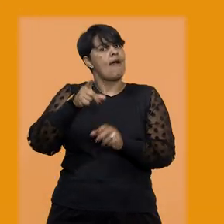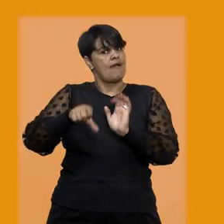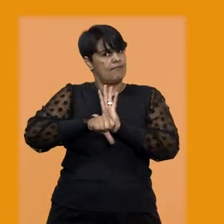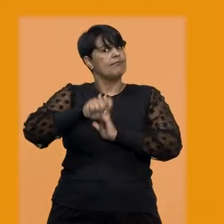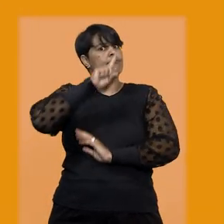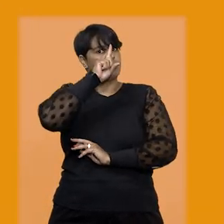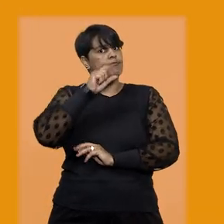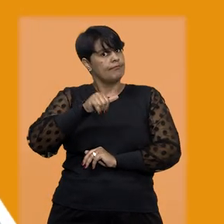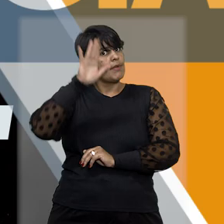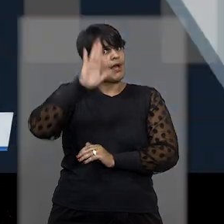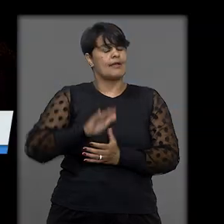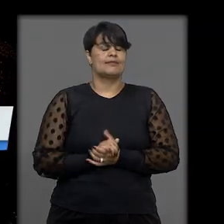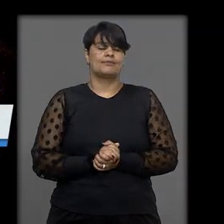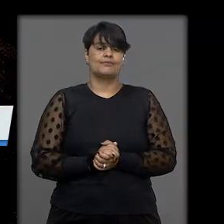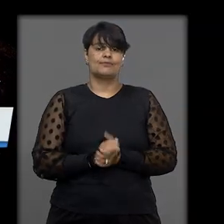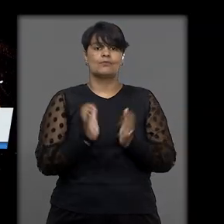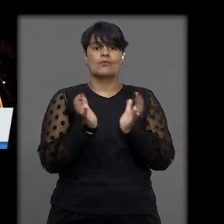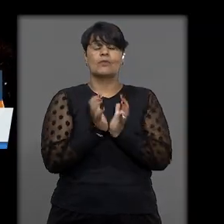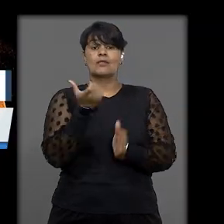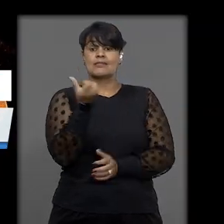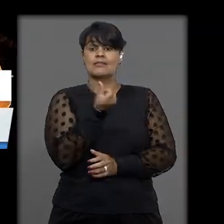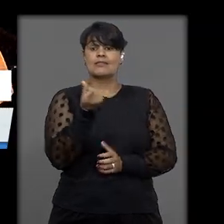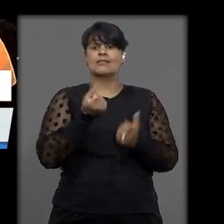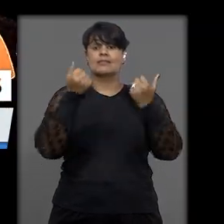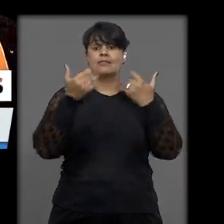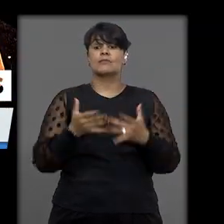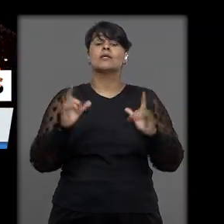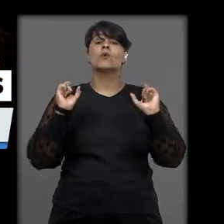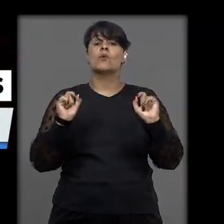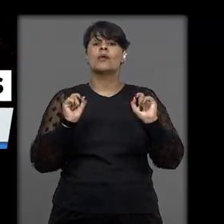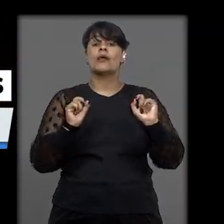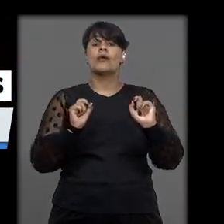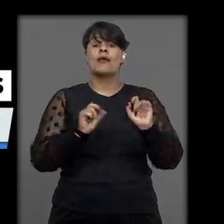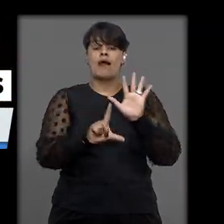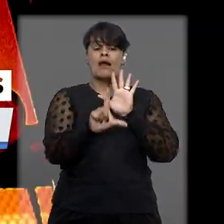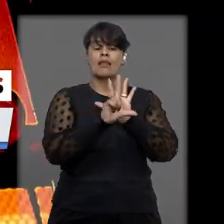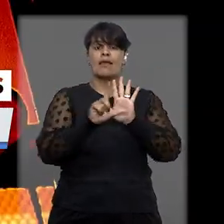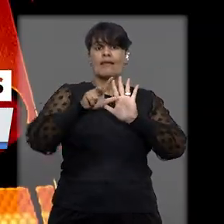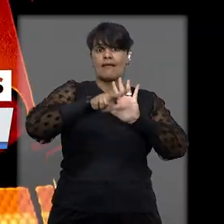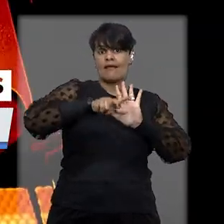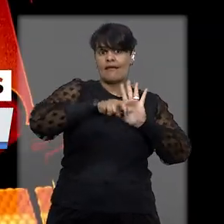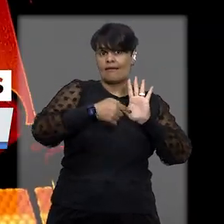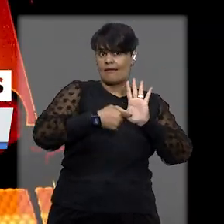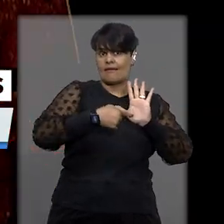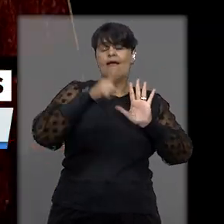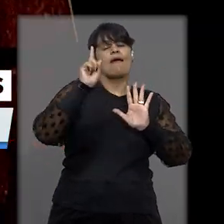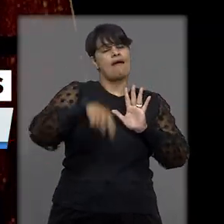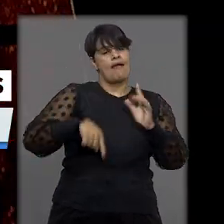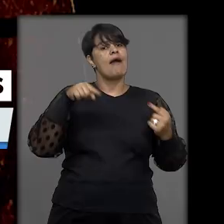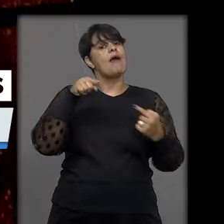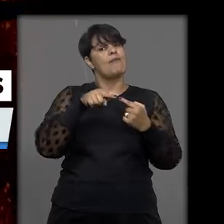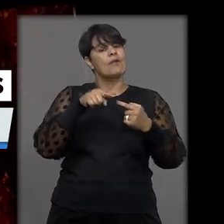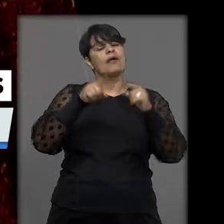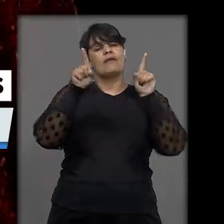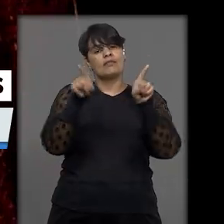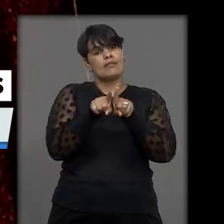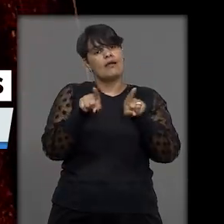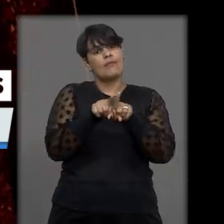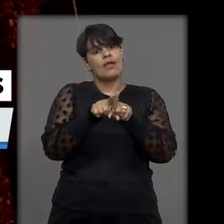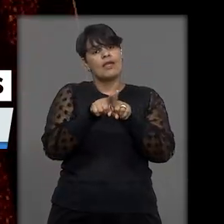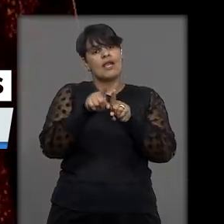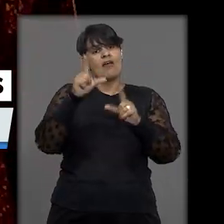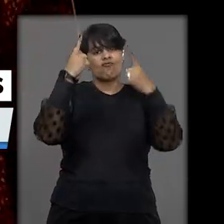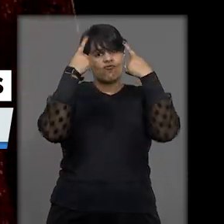na sexta turma, um dos destaques foi o entendimento adotado de que a lei Maria da Penha é aplicável à violência